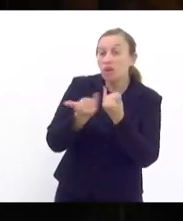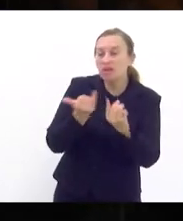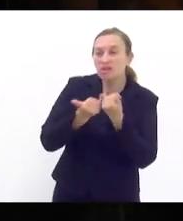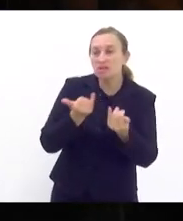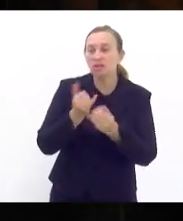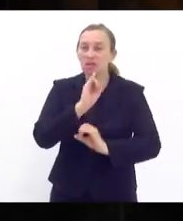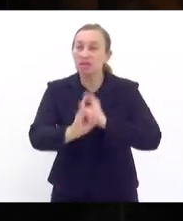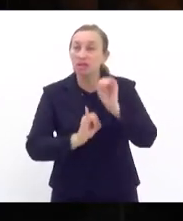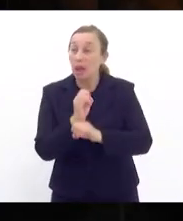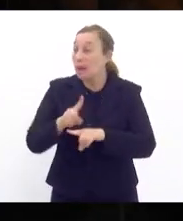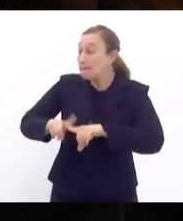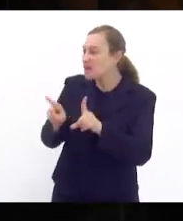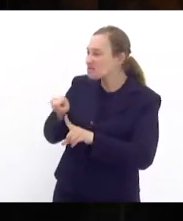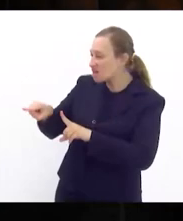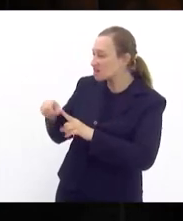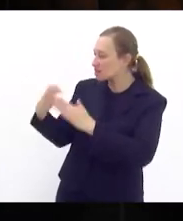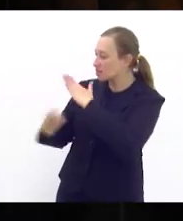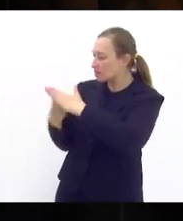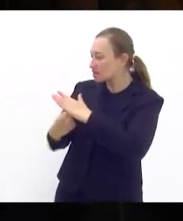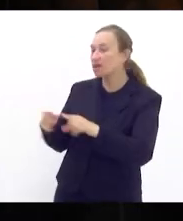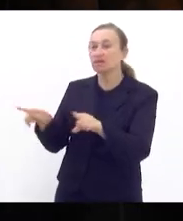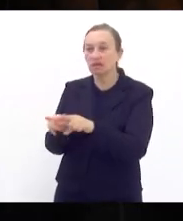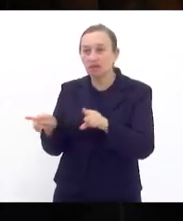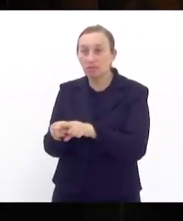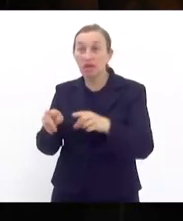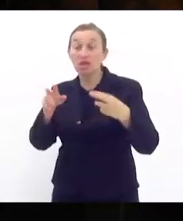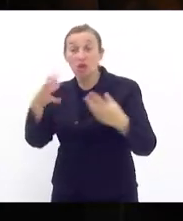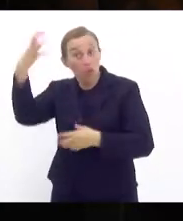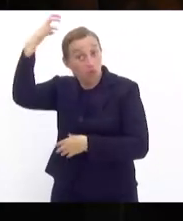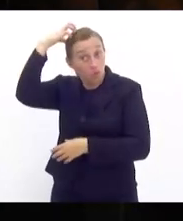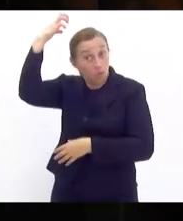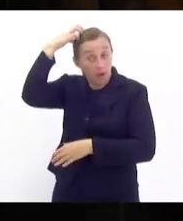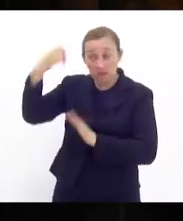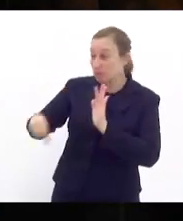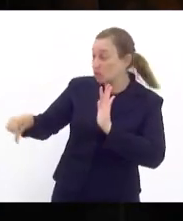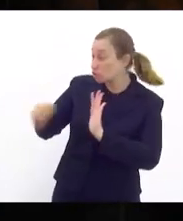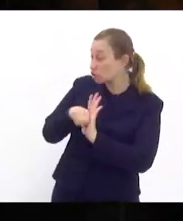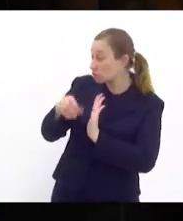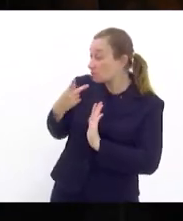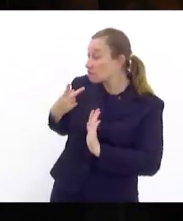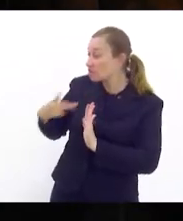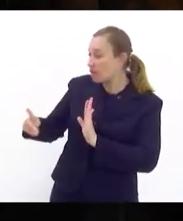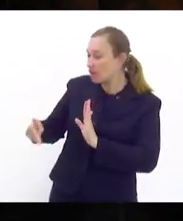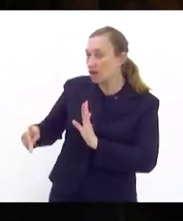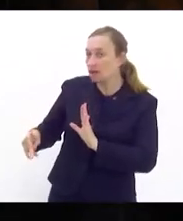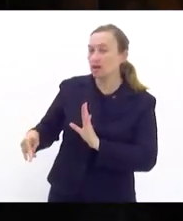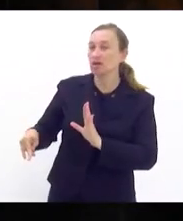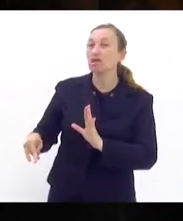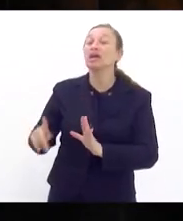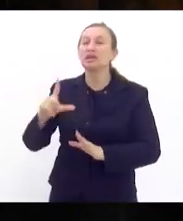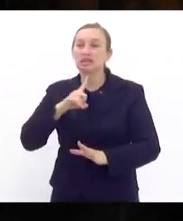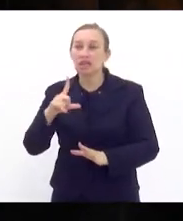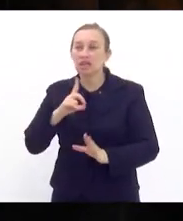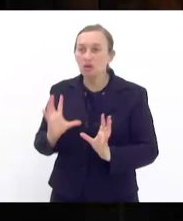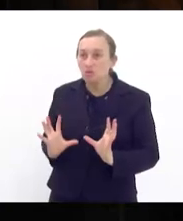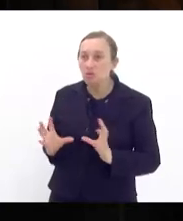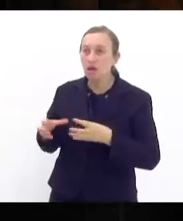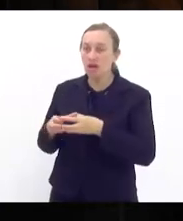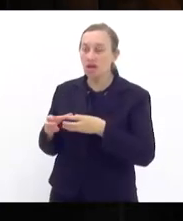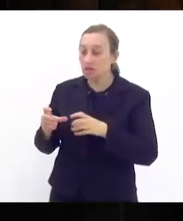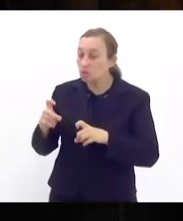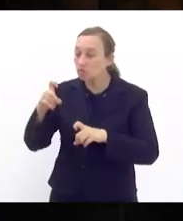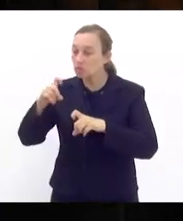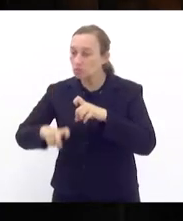empresas também precisam ser responsabilizadas pelos crimes cometidos ali dentro então tem uma rede de pedofilia